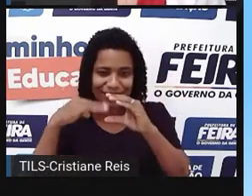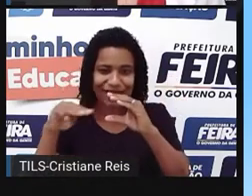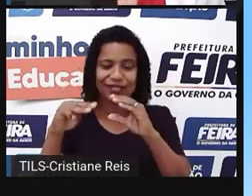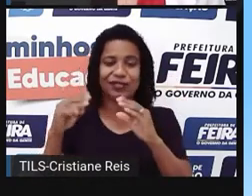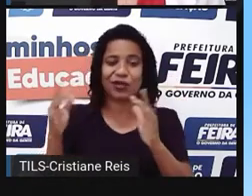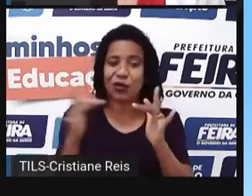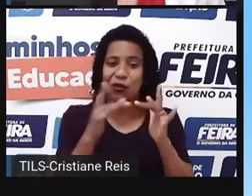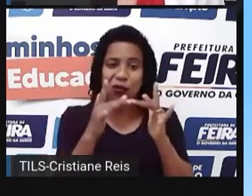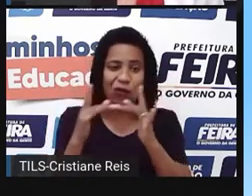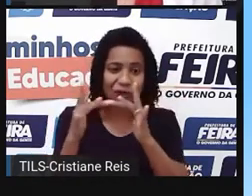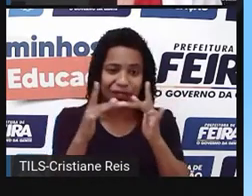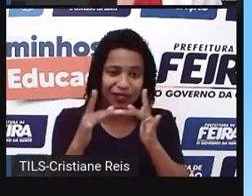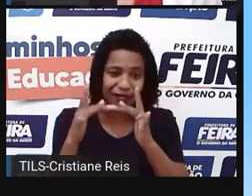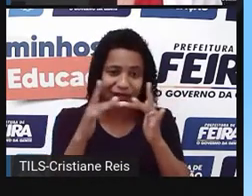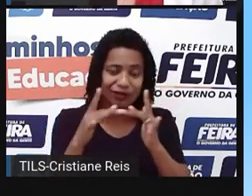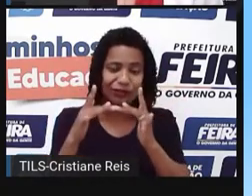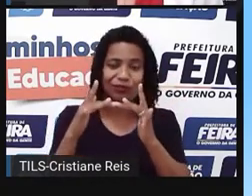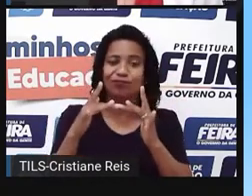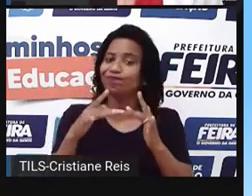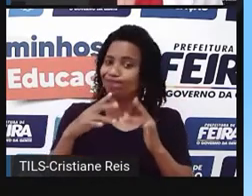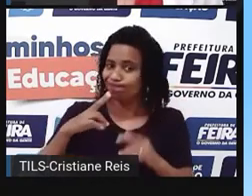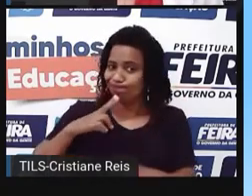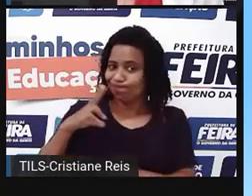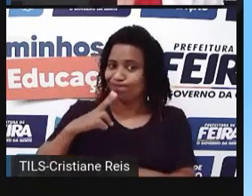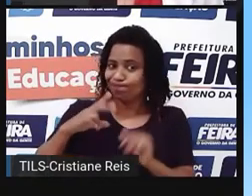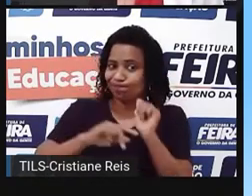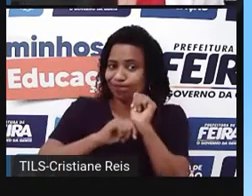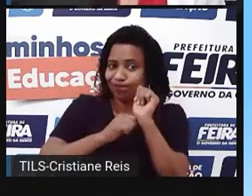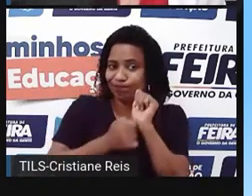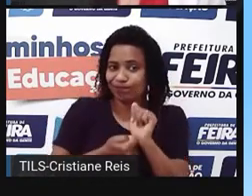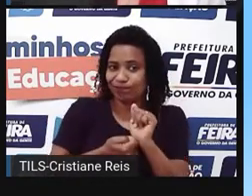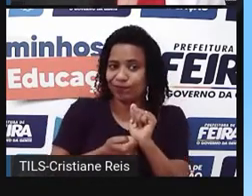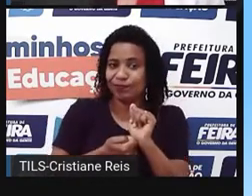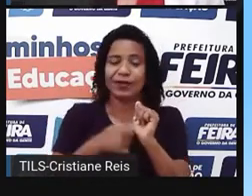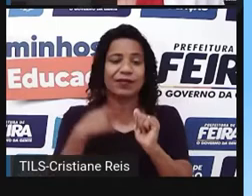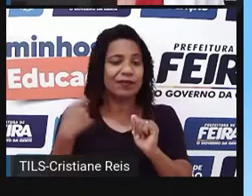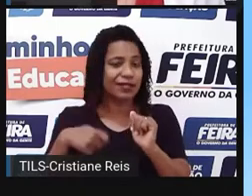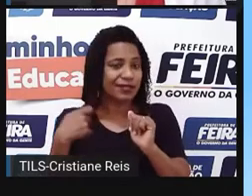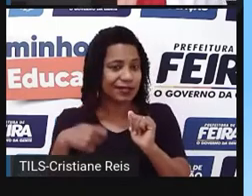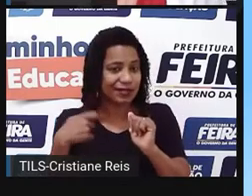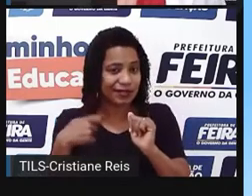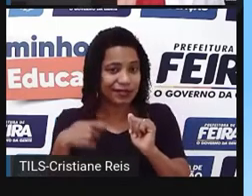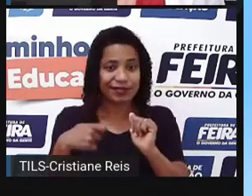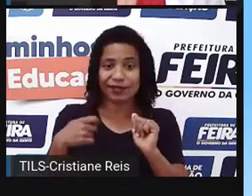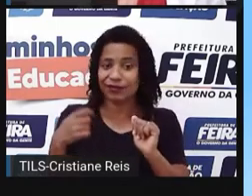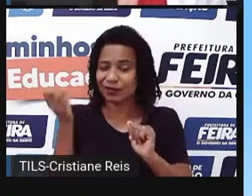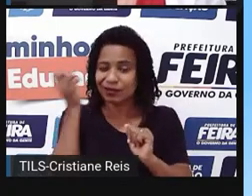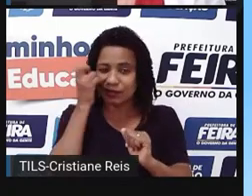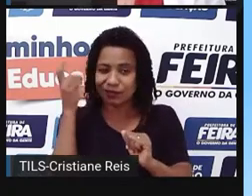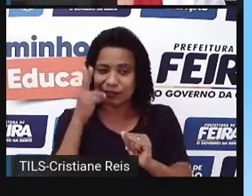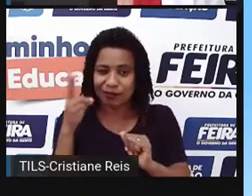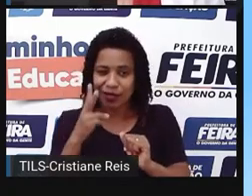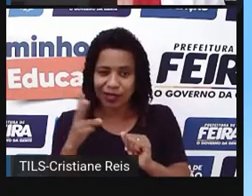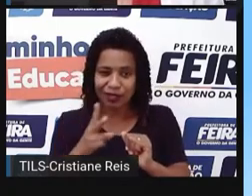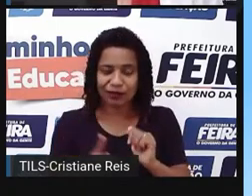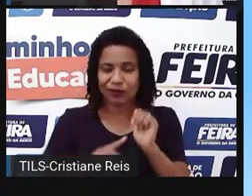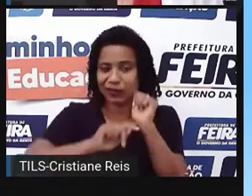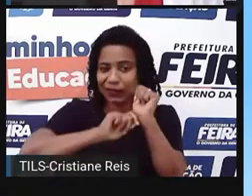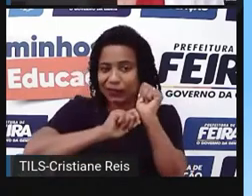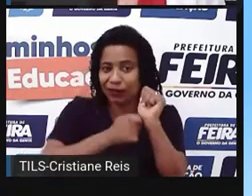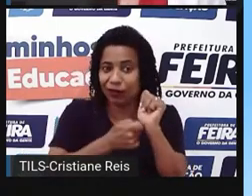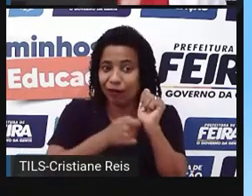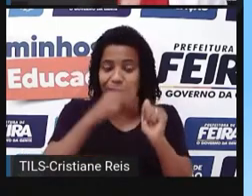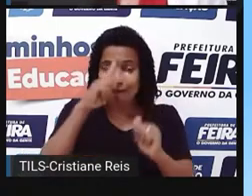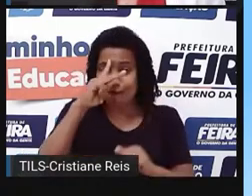Seu desafio é ser mais inteligente do que o hacker, que colocará tudo em perigo. E construir uma fortaleza com senhas